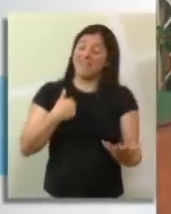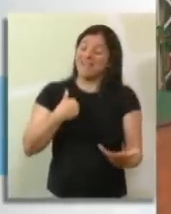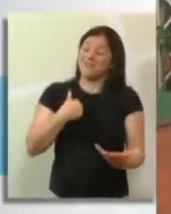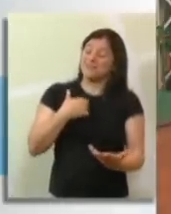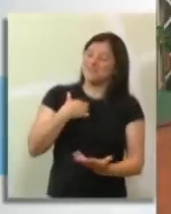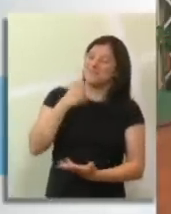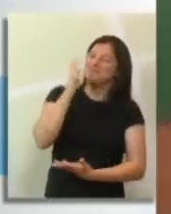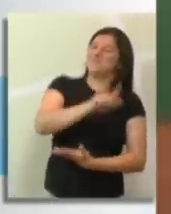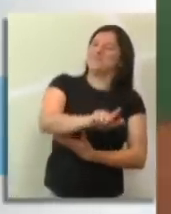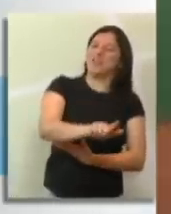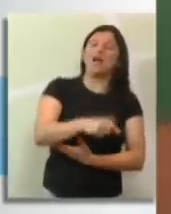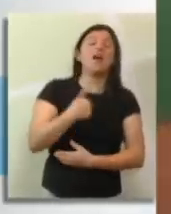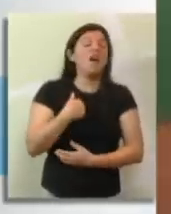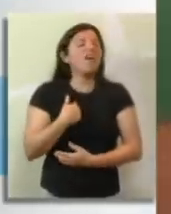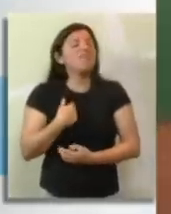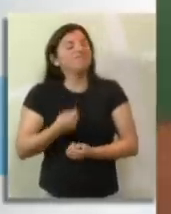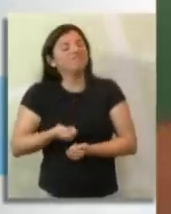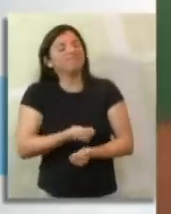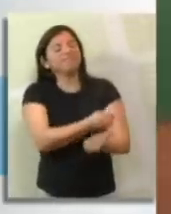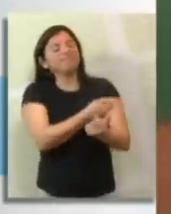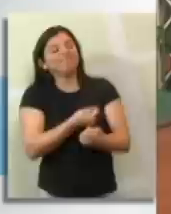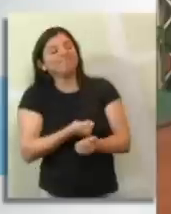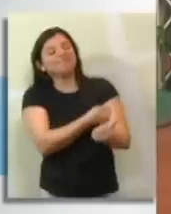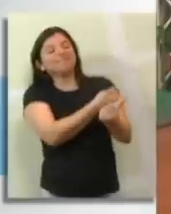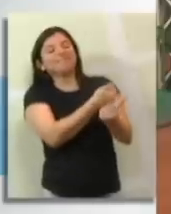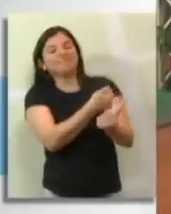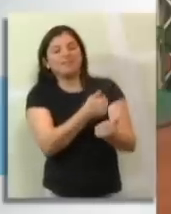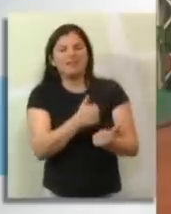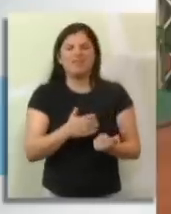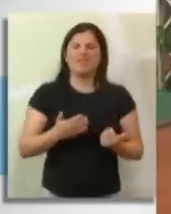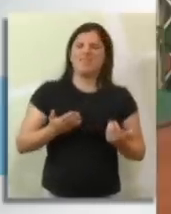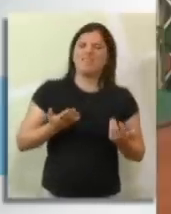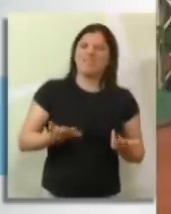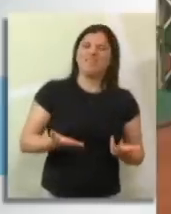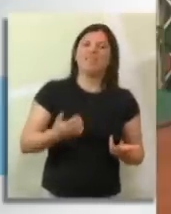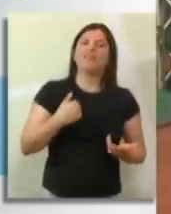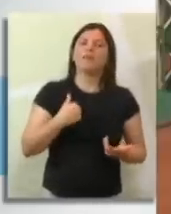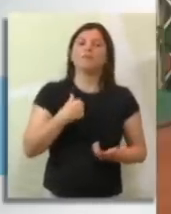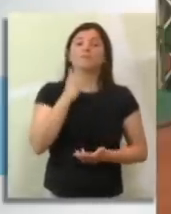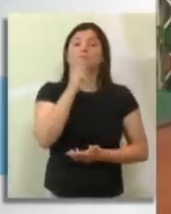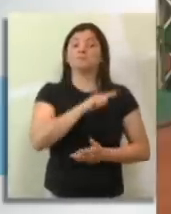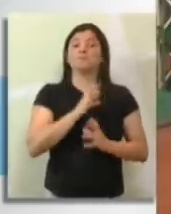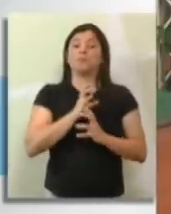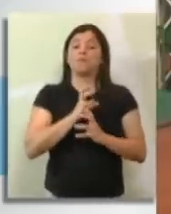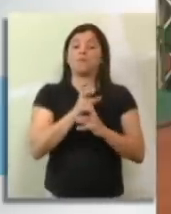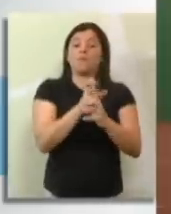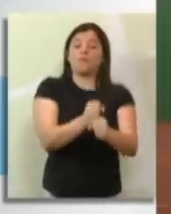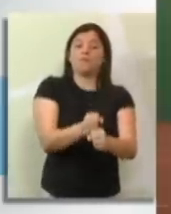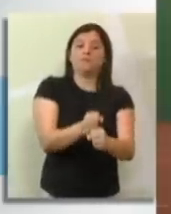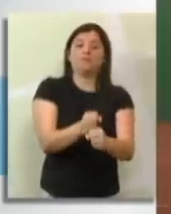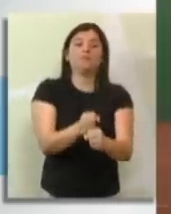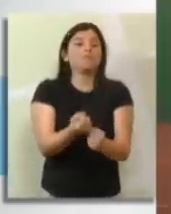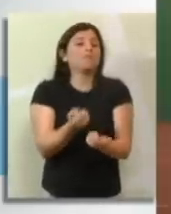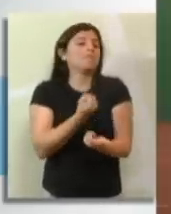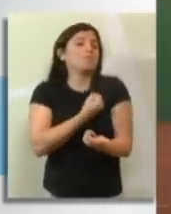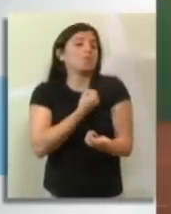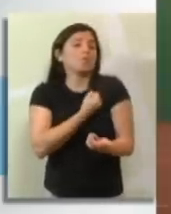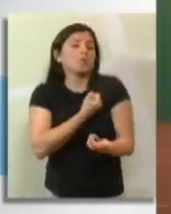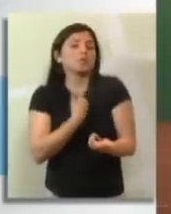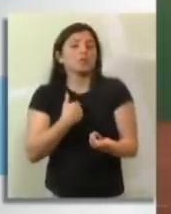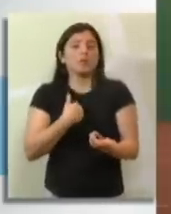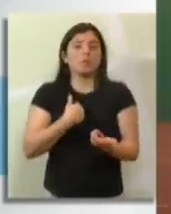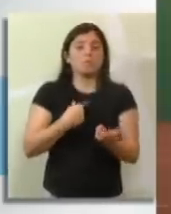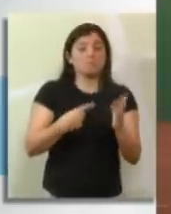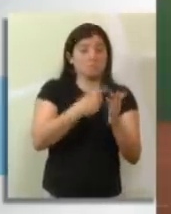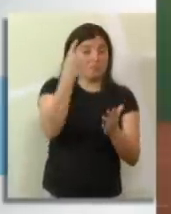Não é o máximo? Só ganhou porque eu deixei, viu? Amiga, a gente jogou 6x7. E olha só a minha população. No primeiro eu fiz 4